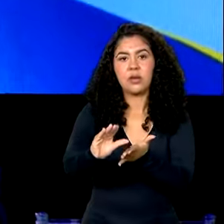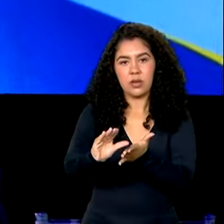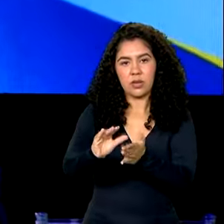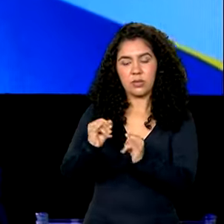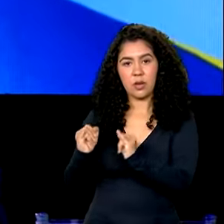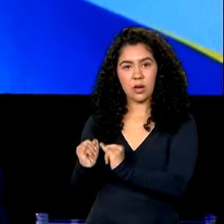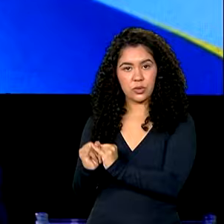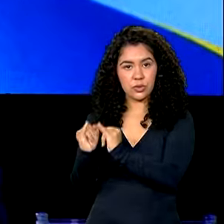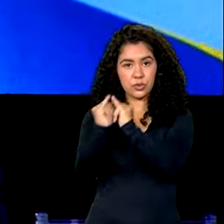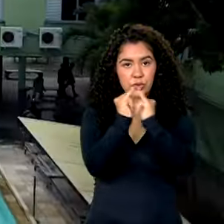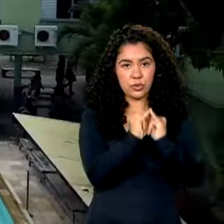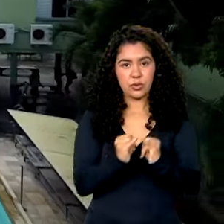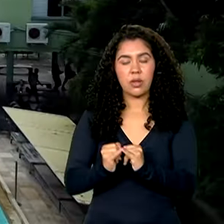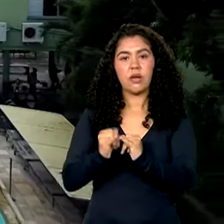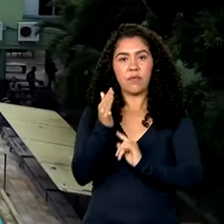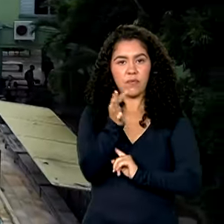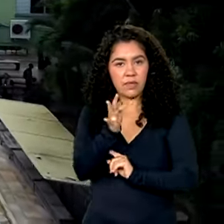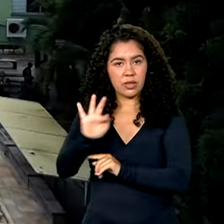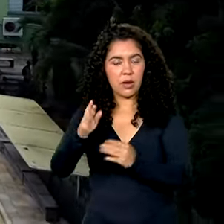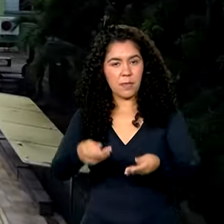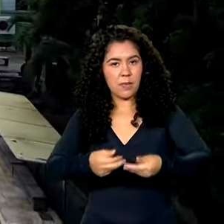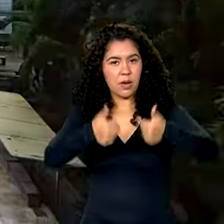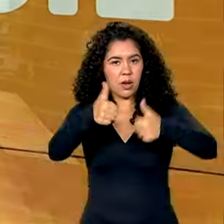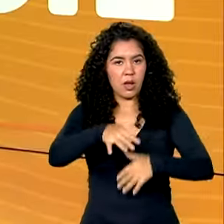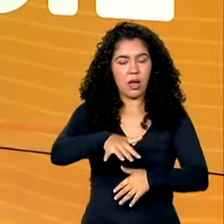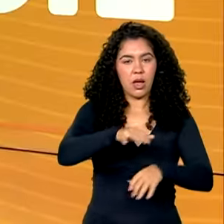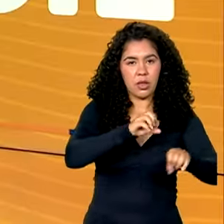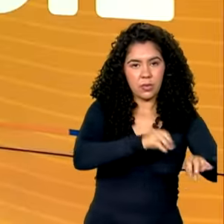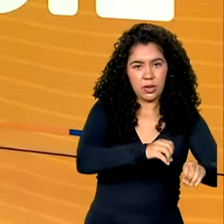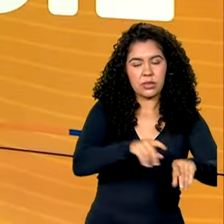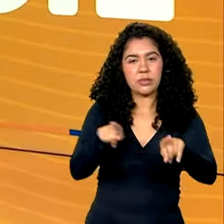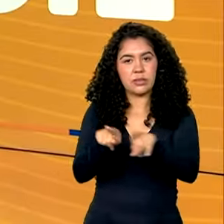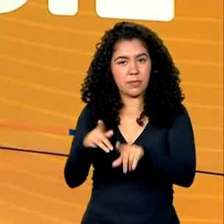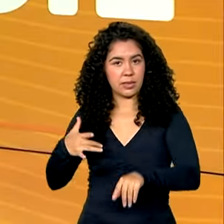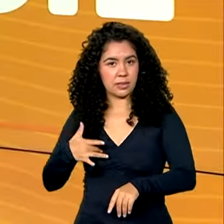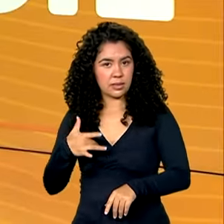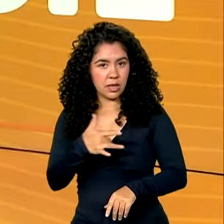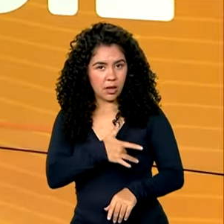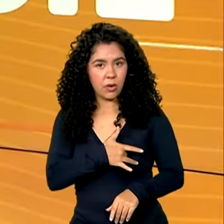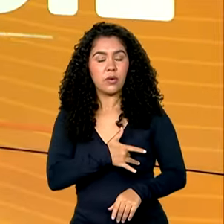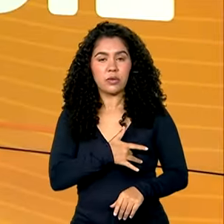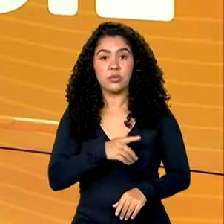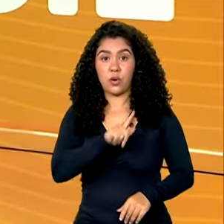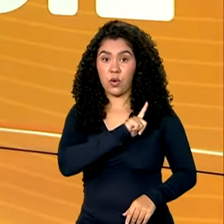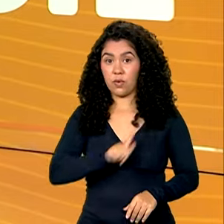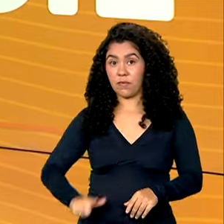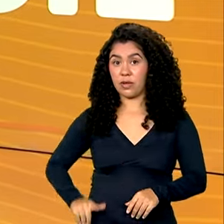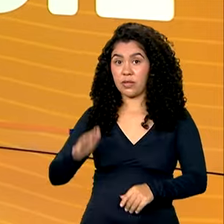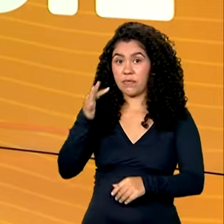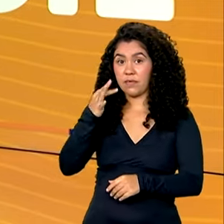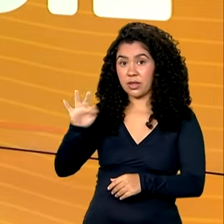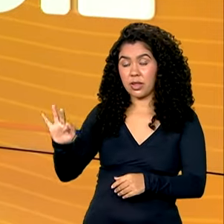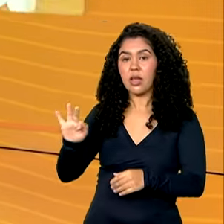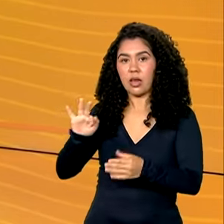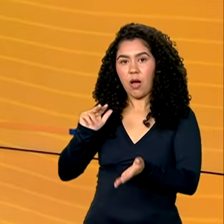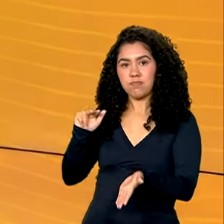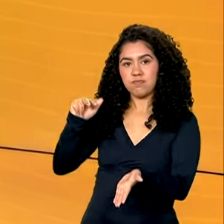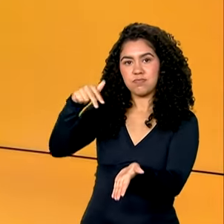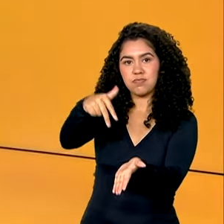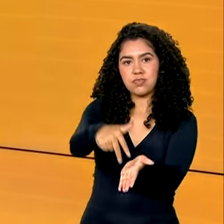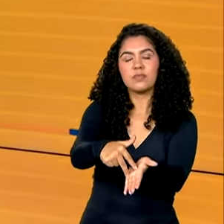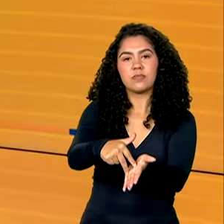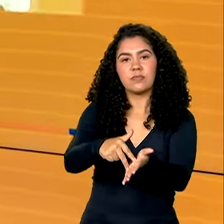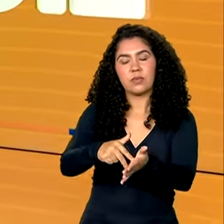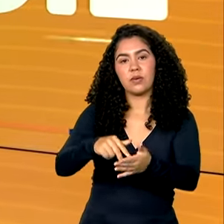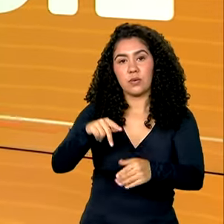para a melhoria da educação e da saúde no Estado. Governo federal mais perto dos municípios, no Piauí, o presidente Lula